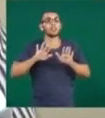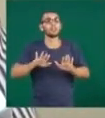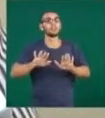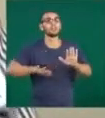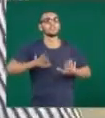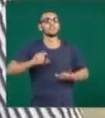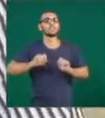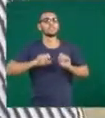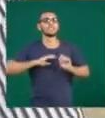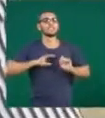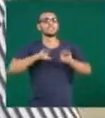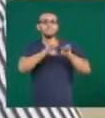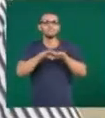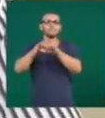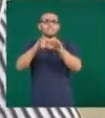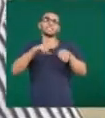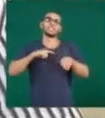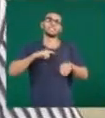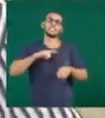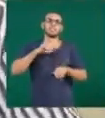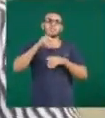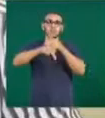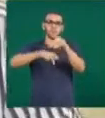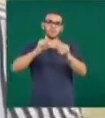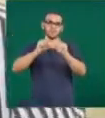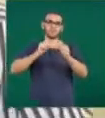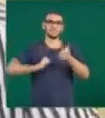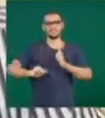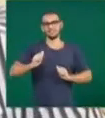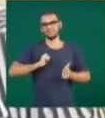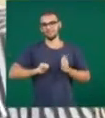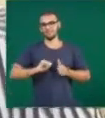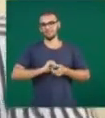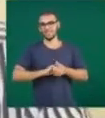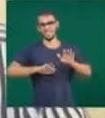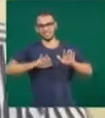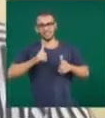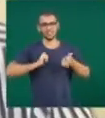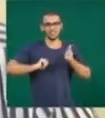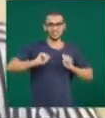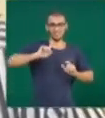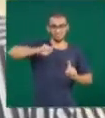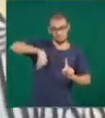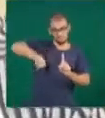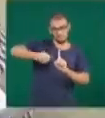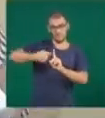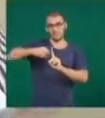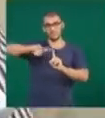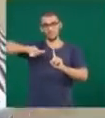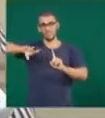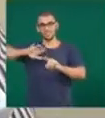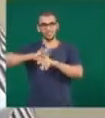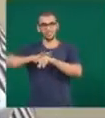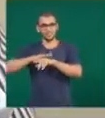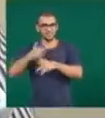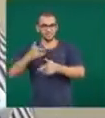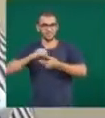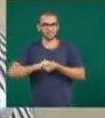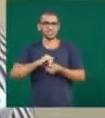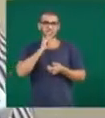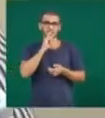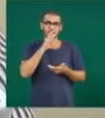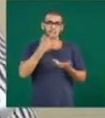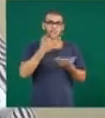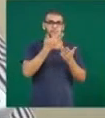ansiedade. De acordo com o psiquiatra, quase sempre a ansiedade está associada a outros transtornos. Tem alguns estudos que